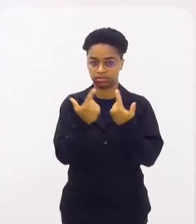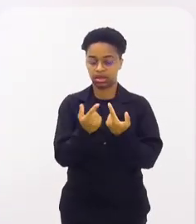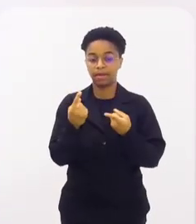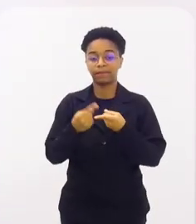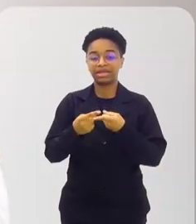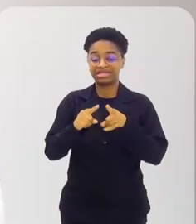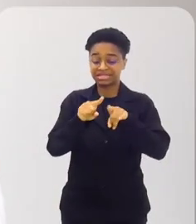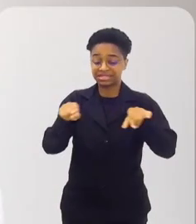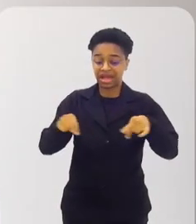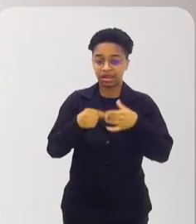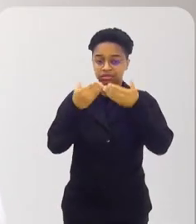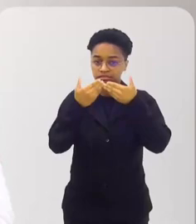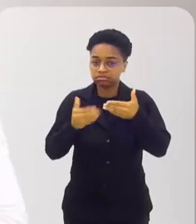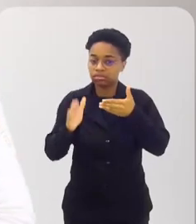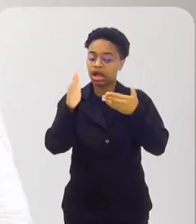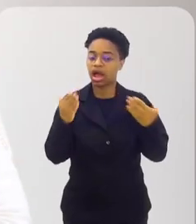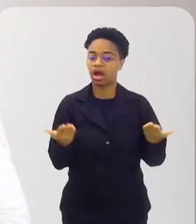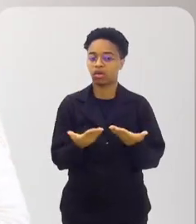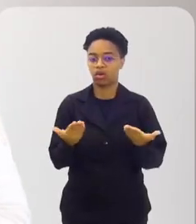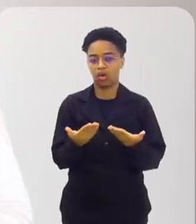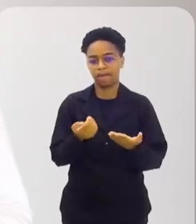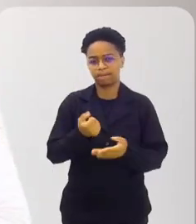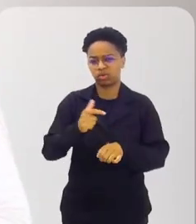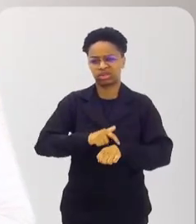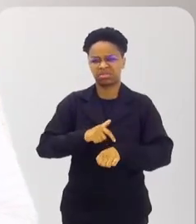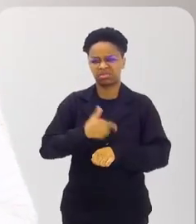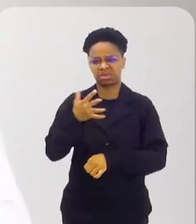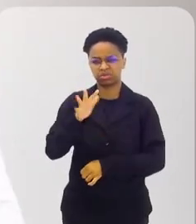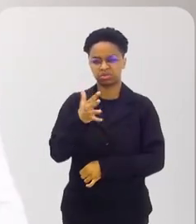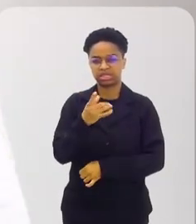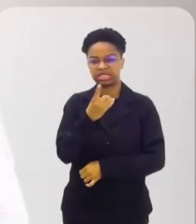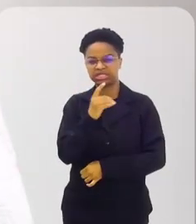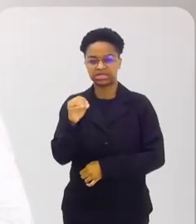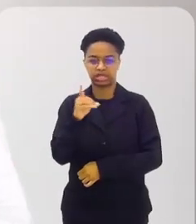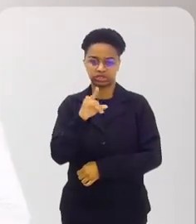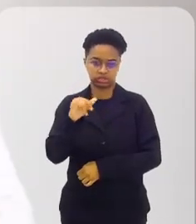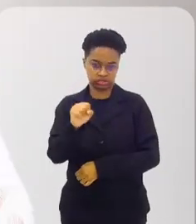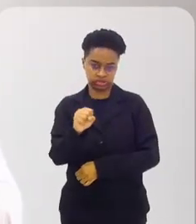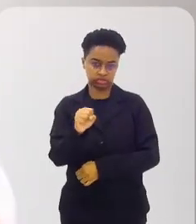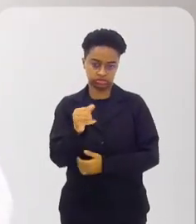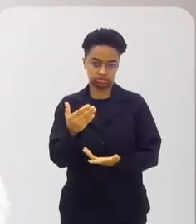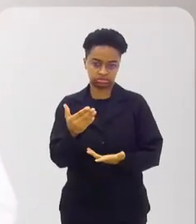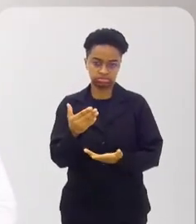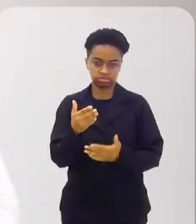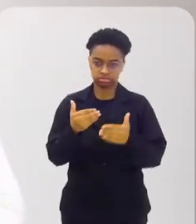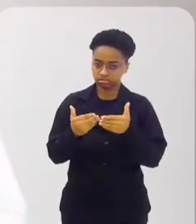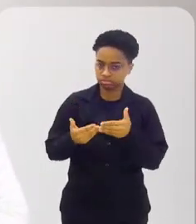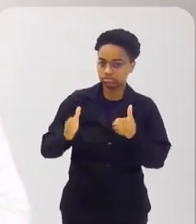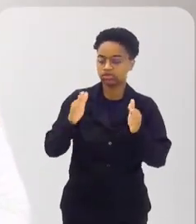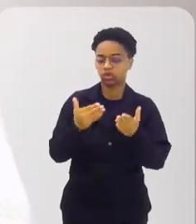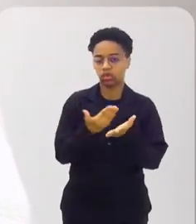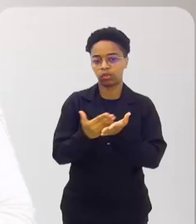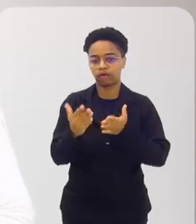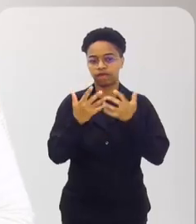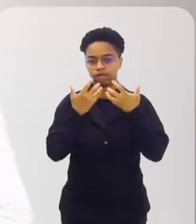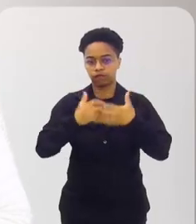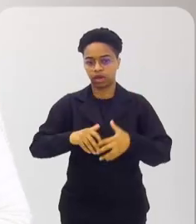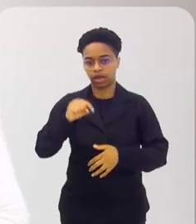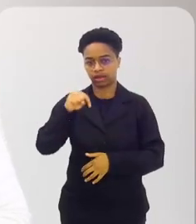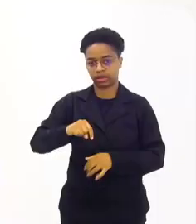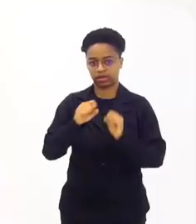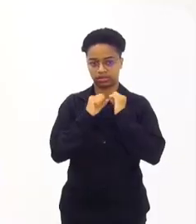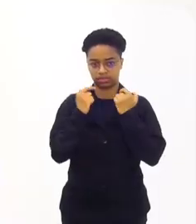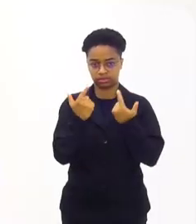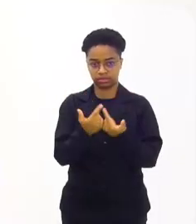na Assembleia Legislativa. uma sala que a gente acabou de inaugurar, inclusive, tem, sei lá, cerca de 100 dias que essa sala está